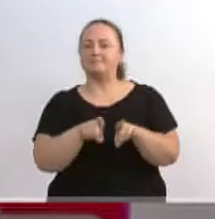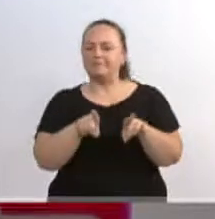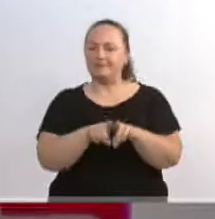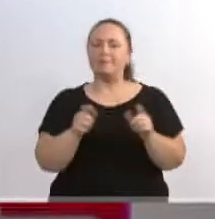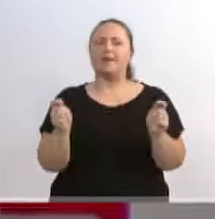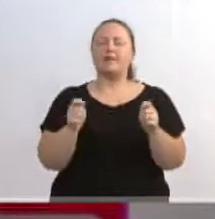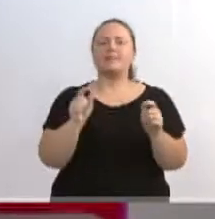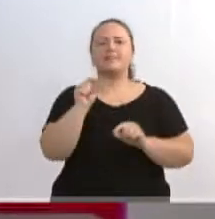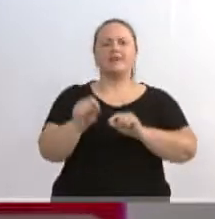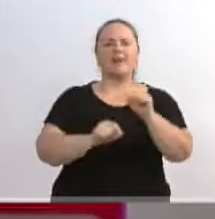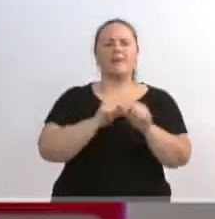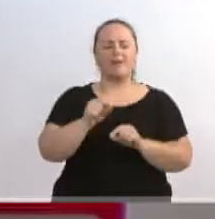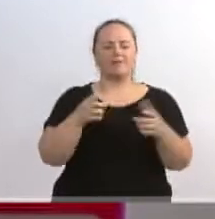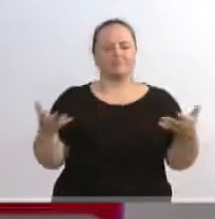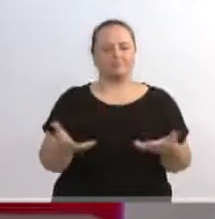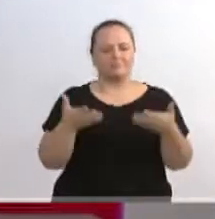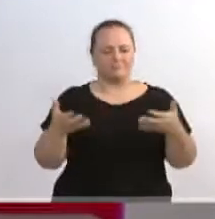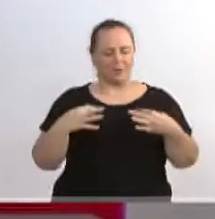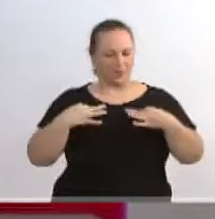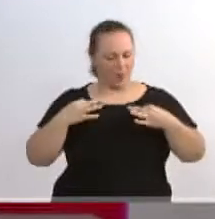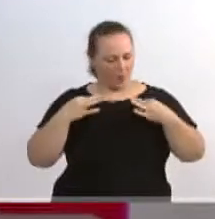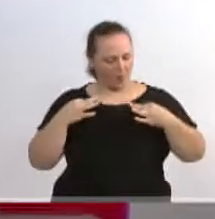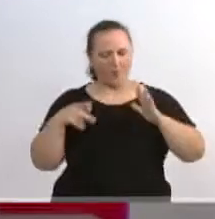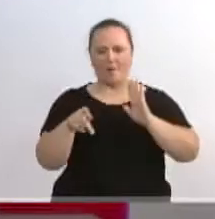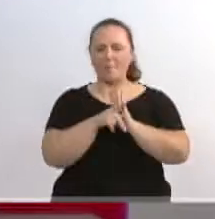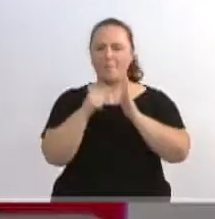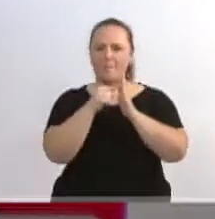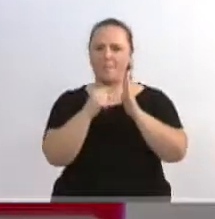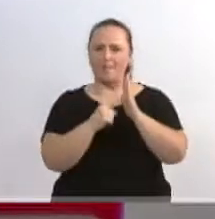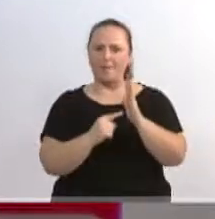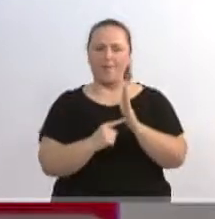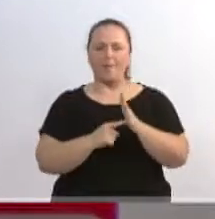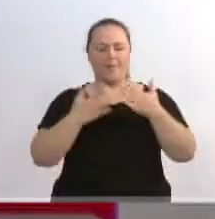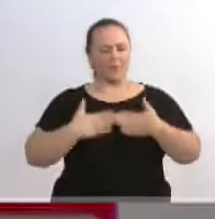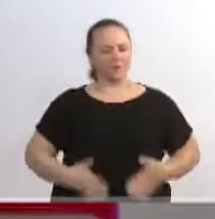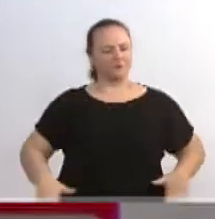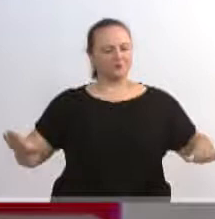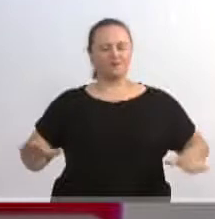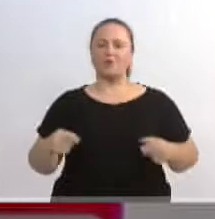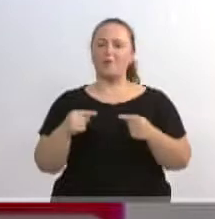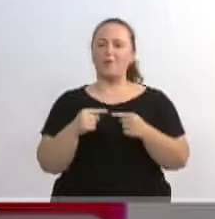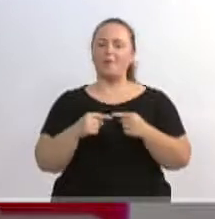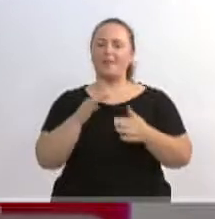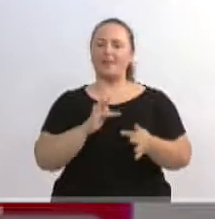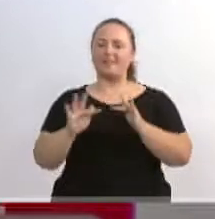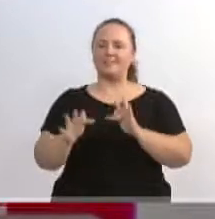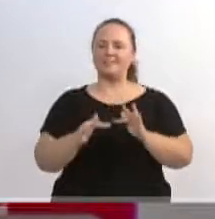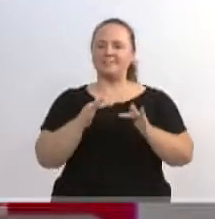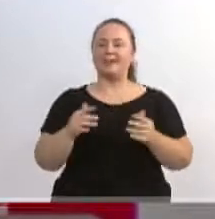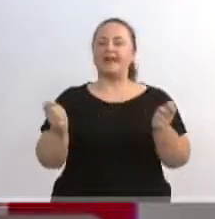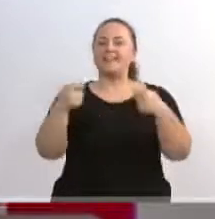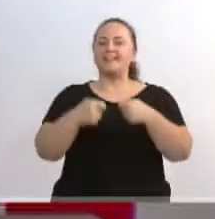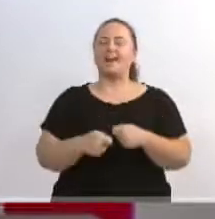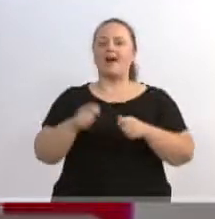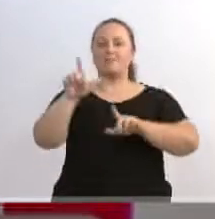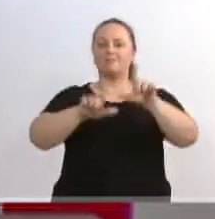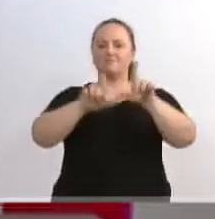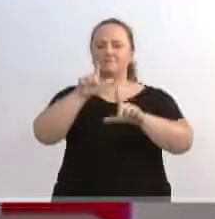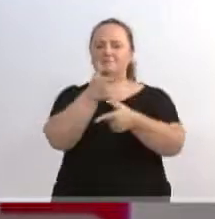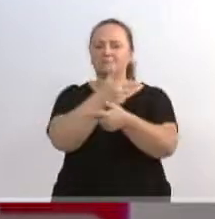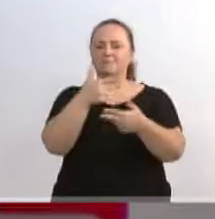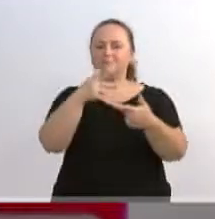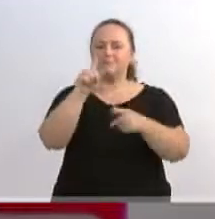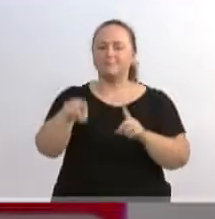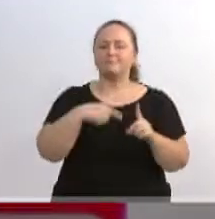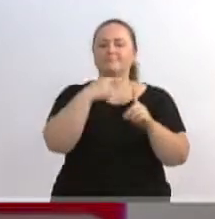possa promover, através das vestimentas específicas de Fritz e de Frida, a nossa questão cultural, gerando mídia positiva para a nossa cidade, e